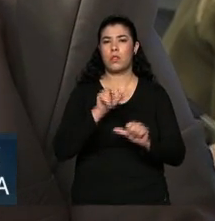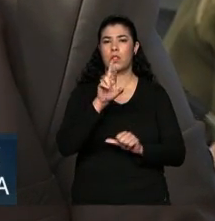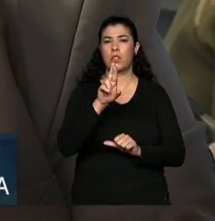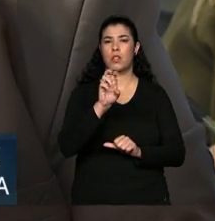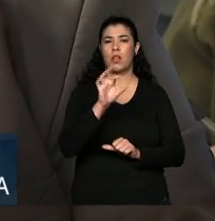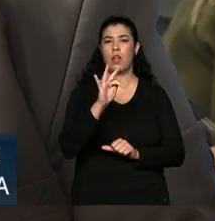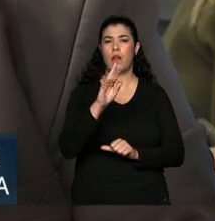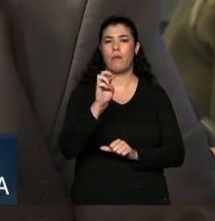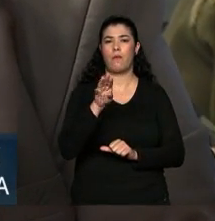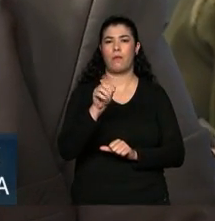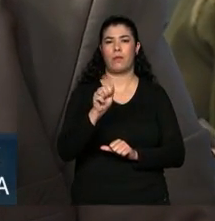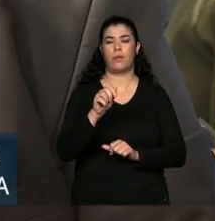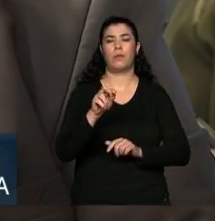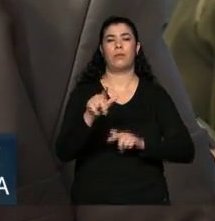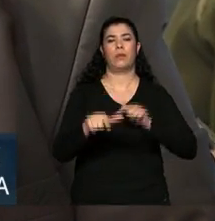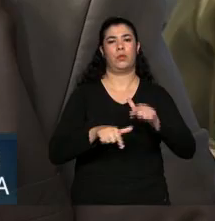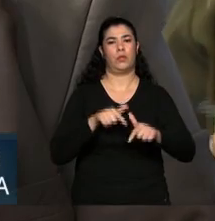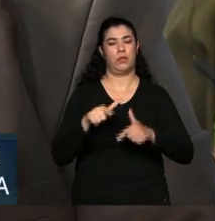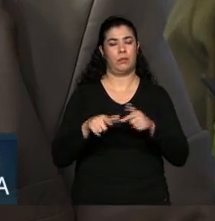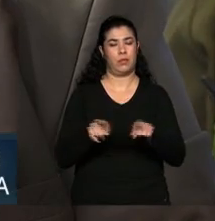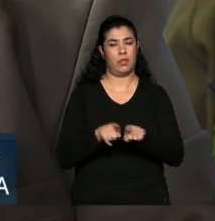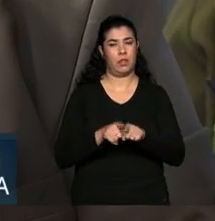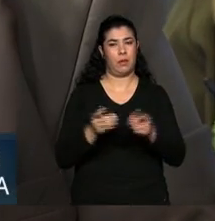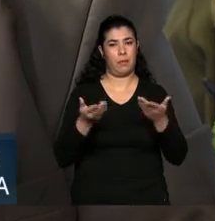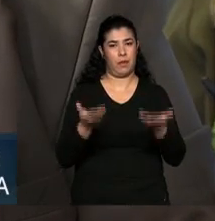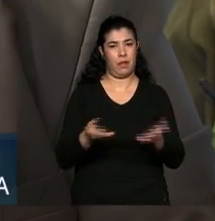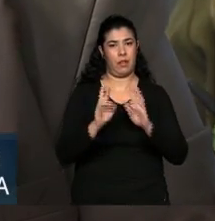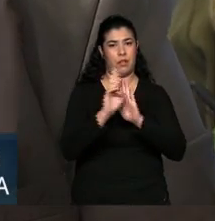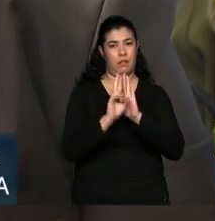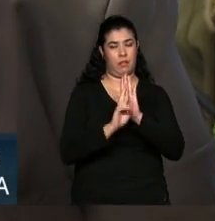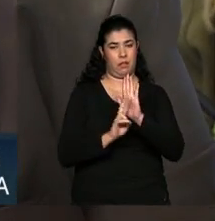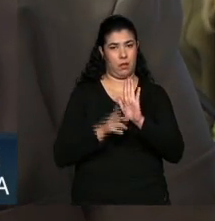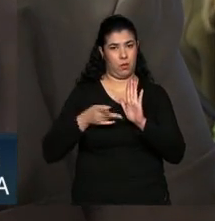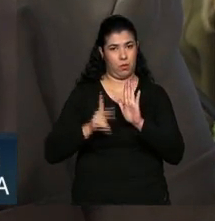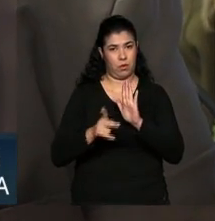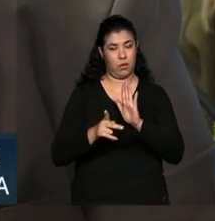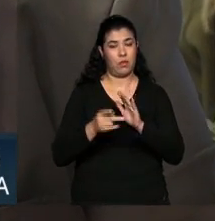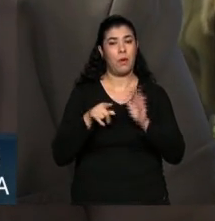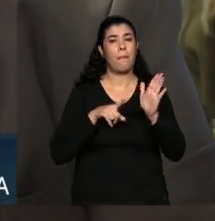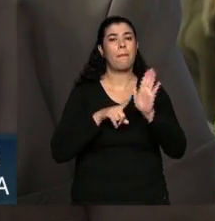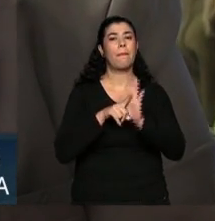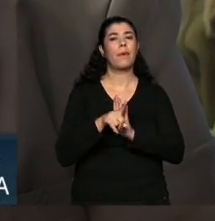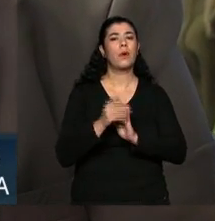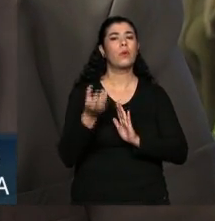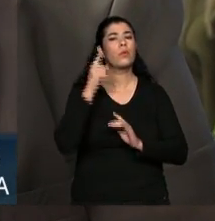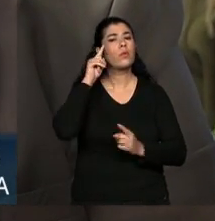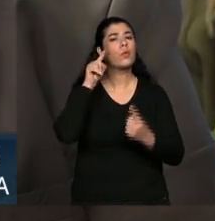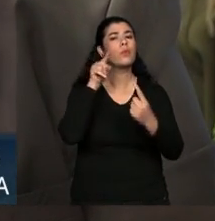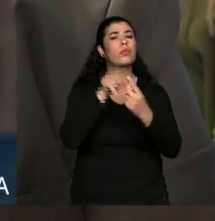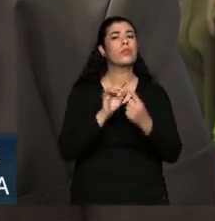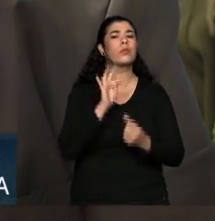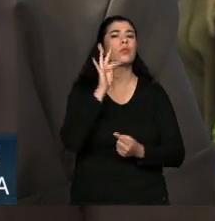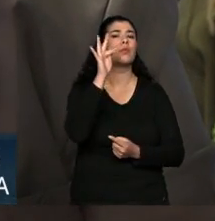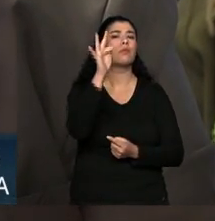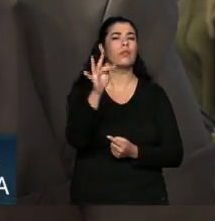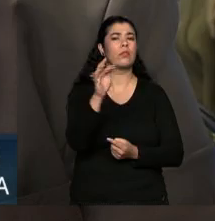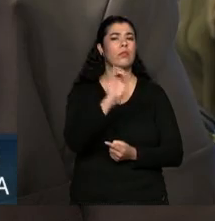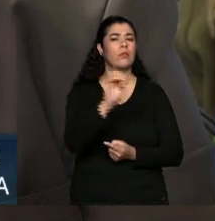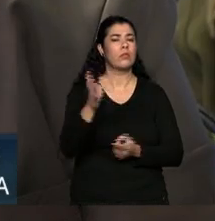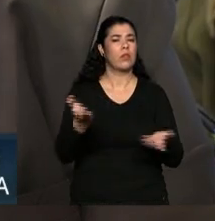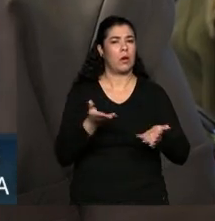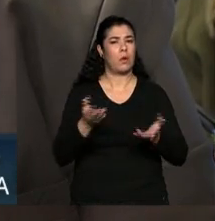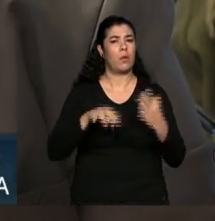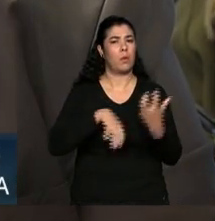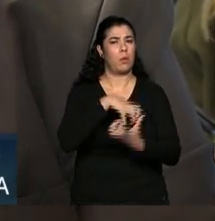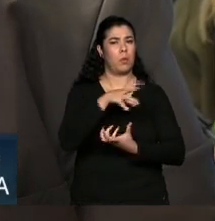previdenciária com essas regras que estão sendo colocadas agora queria saber qual o próximo passo e tentar saber se em momentos de crise como